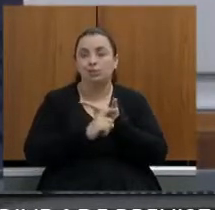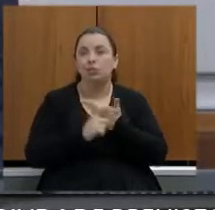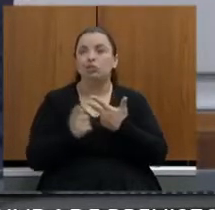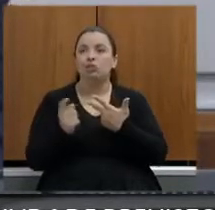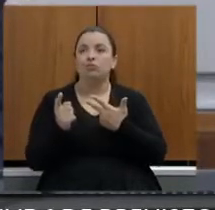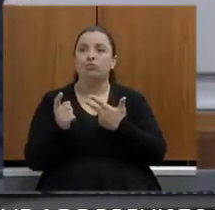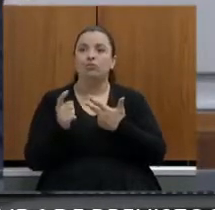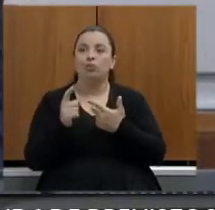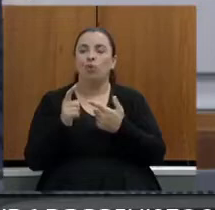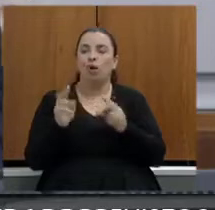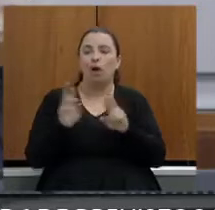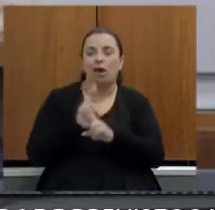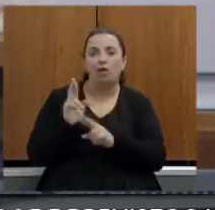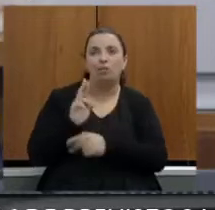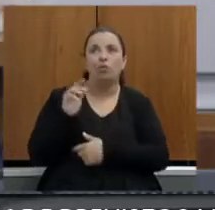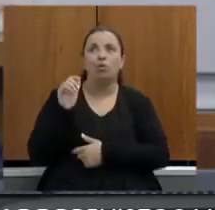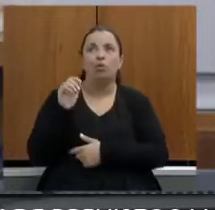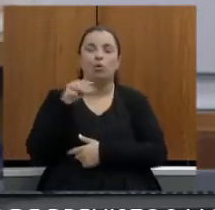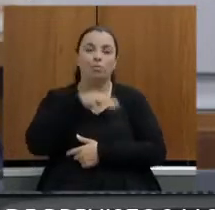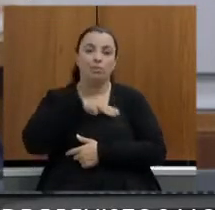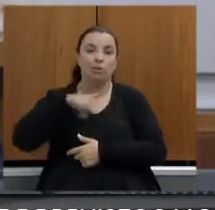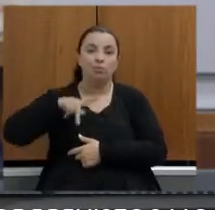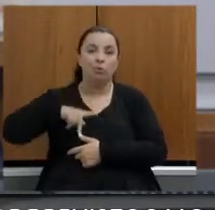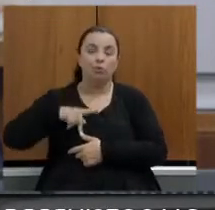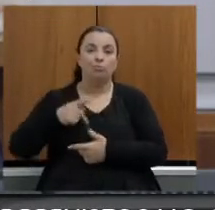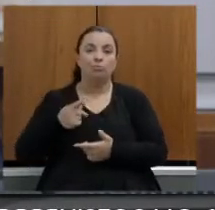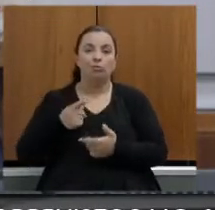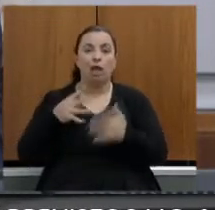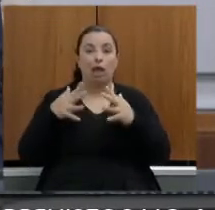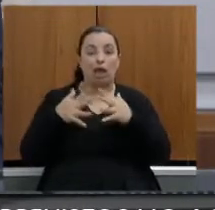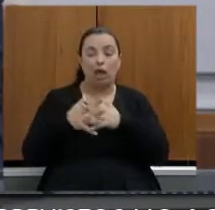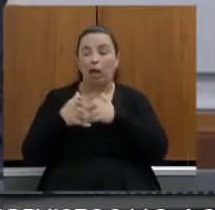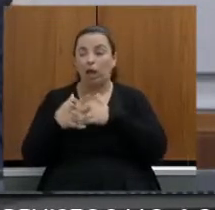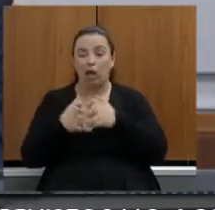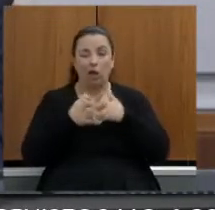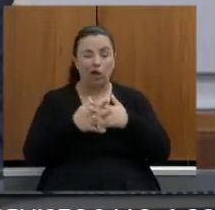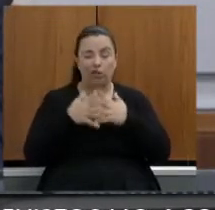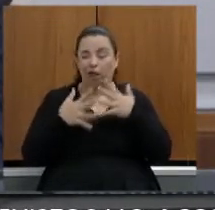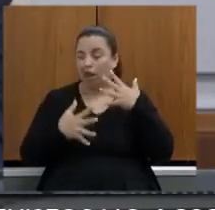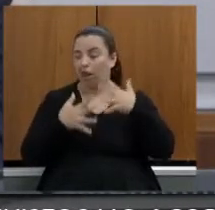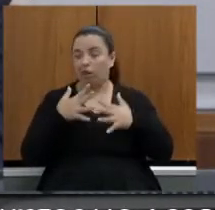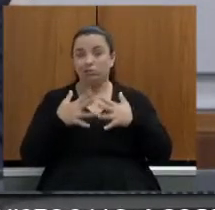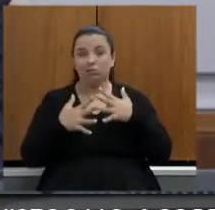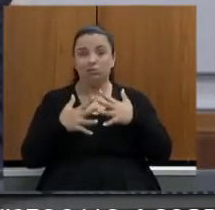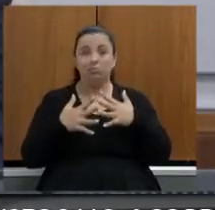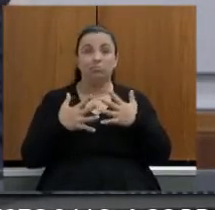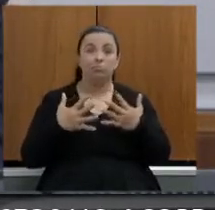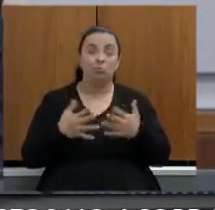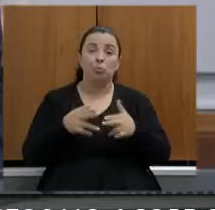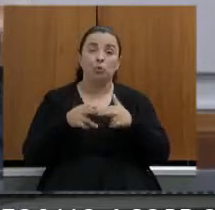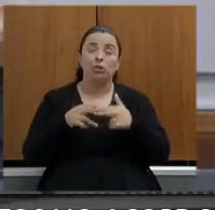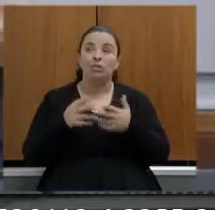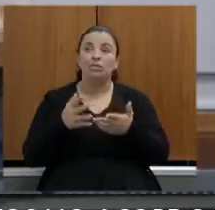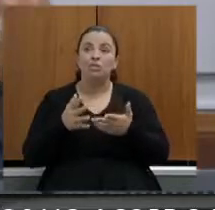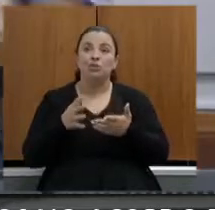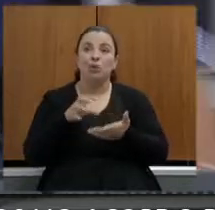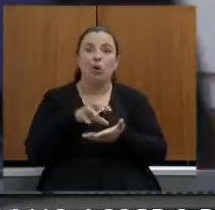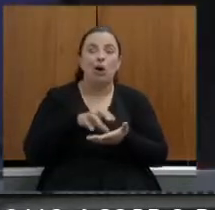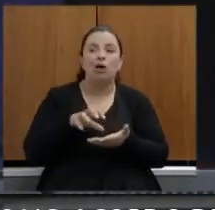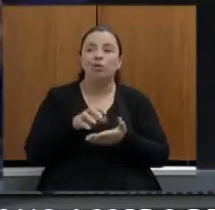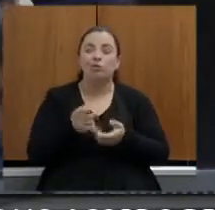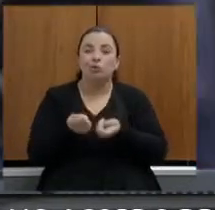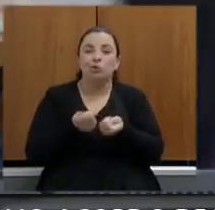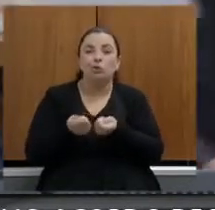conflito de controle a gente vê isso acontecer e não sem razão muitas vezes dos órgãos de controle em função de muitas práticas